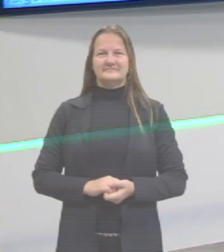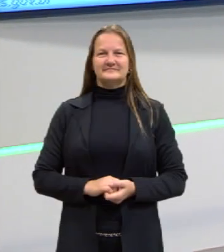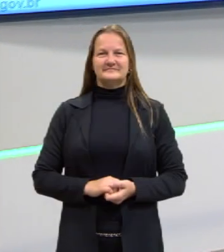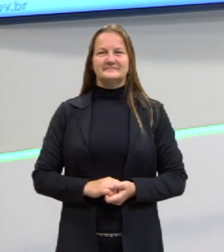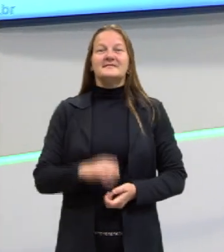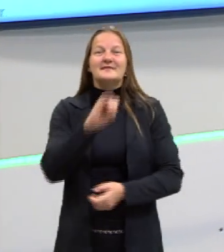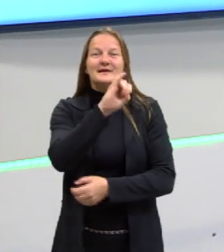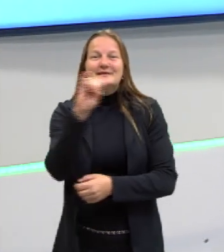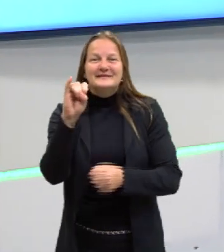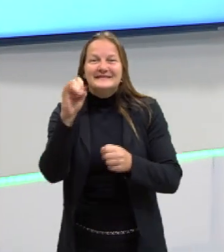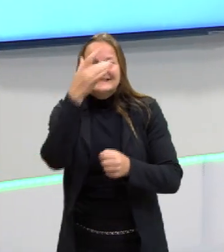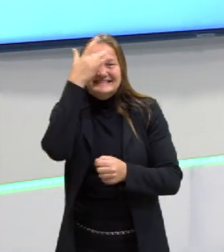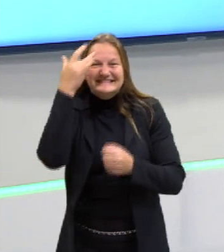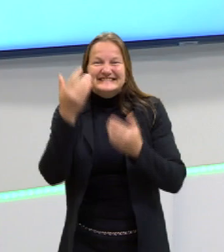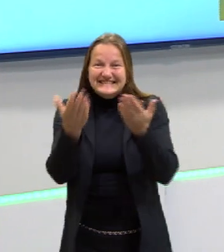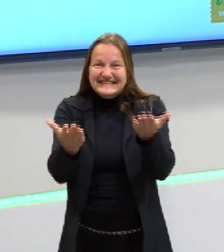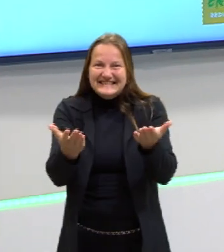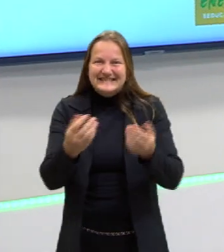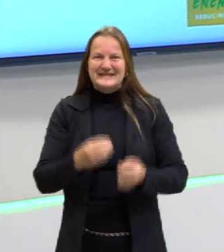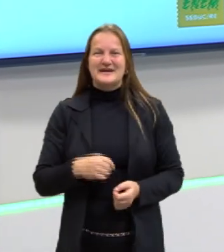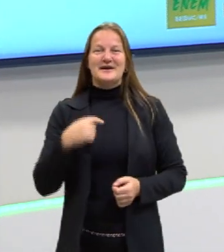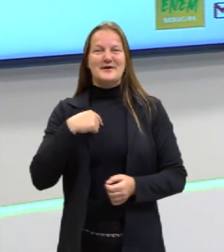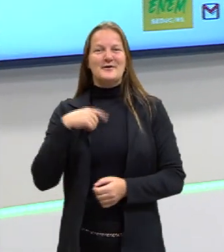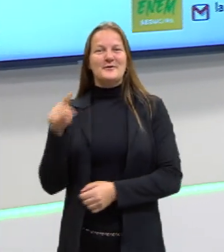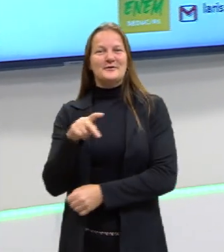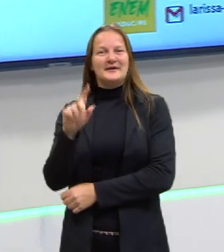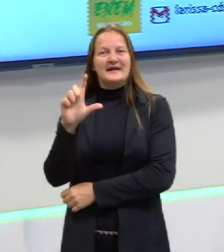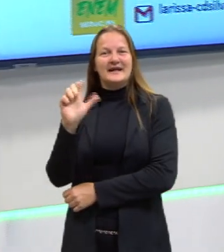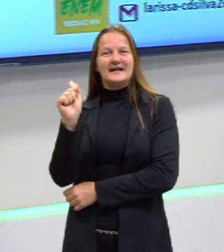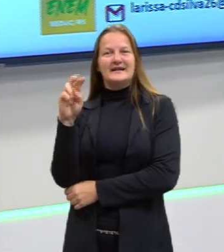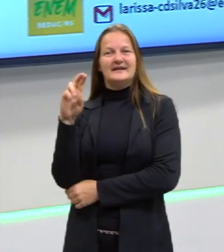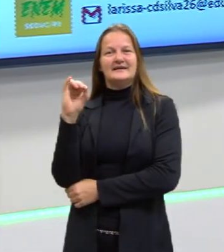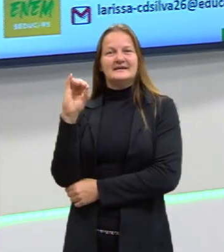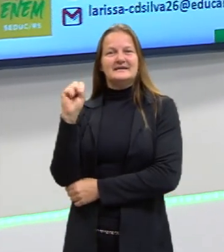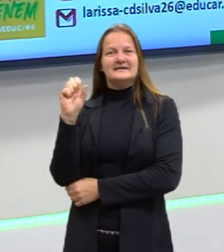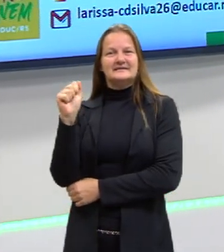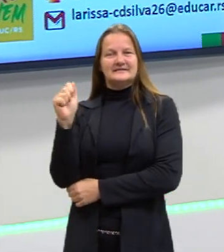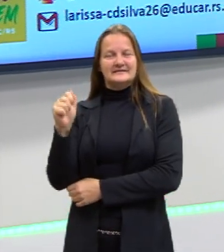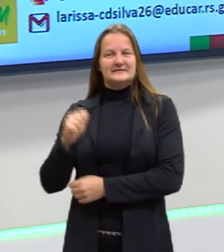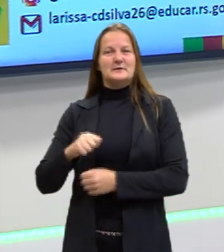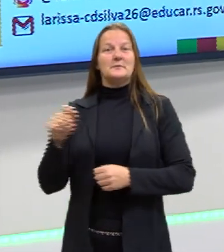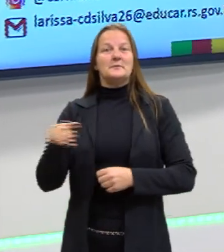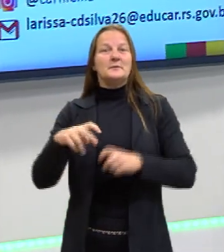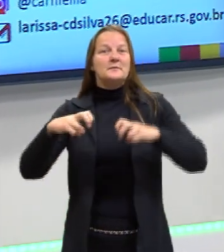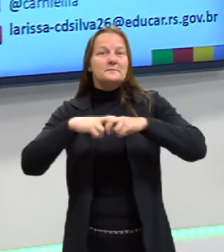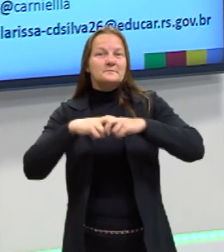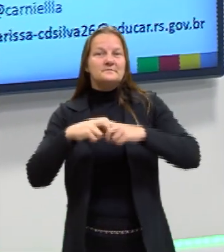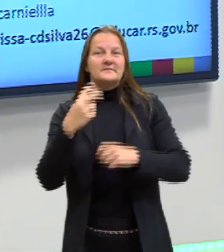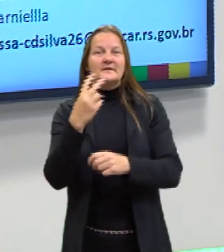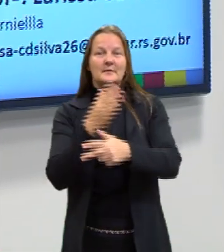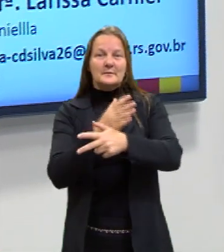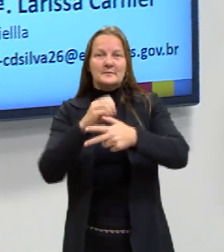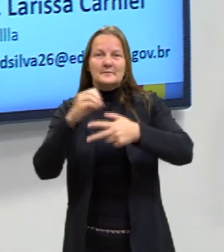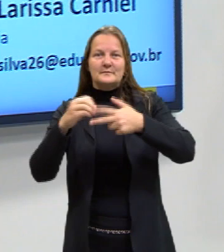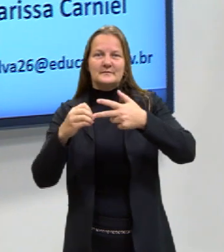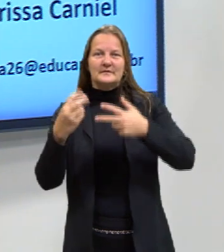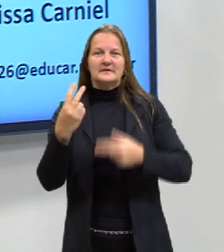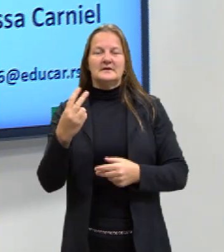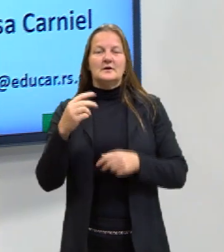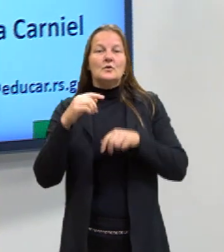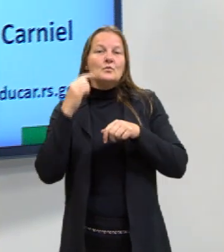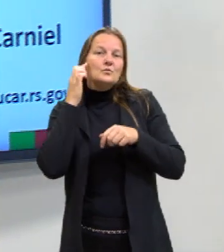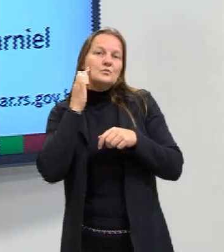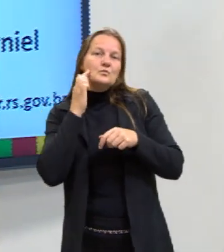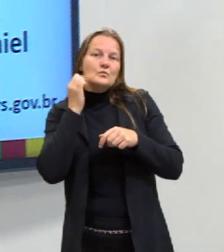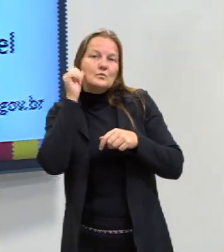Olá pessoal, eu me chamo Larissa e sou professora de Física do Pré-ENEM 2022. Eu sou uma mulher branca, de pele